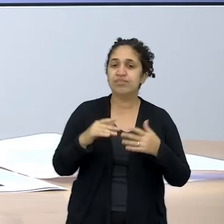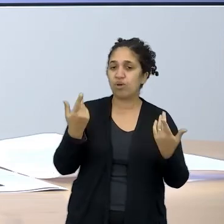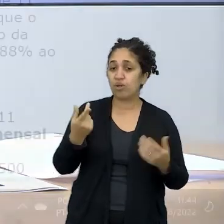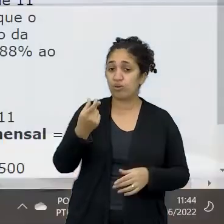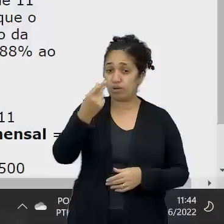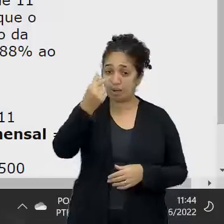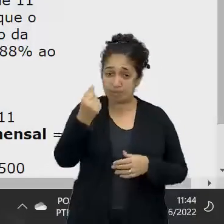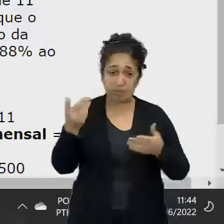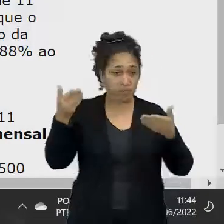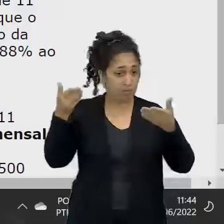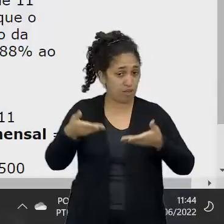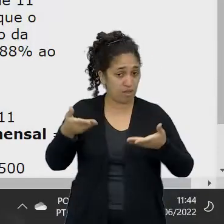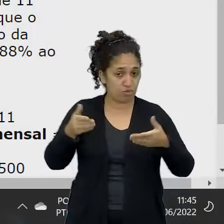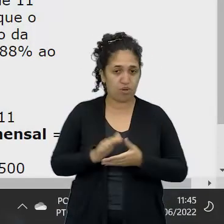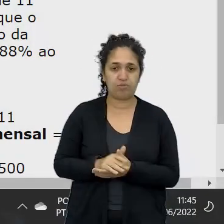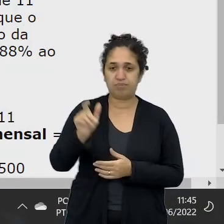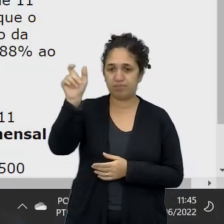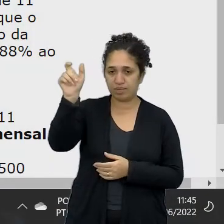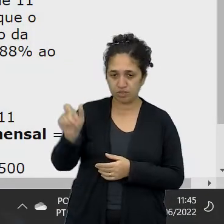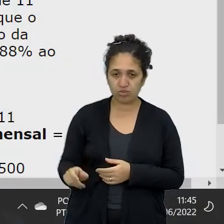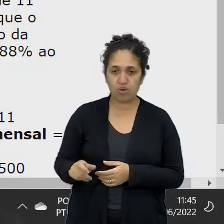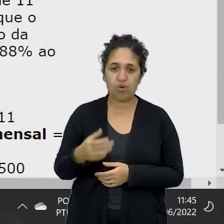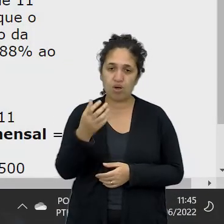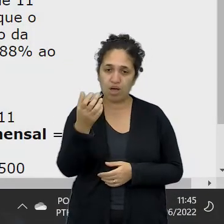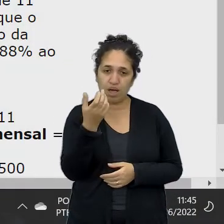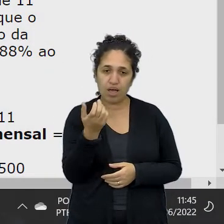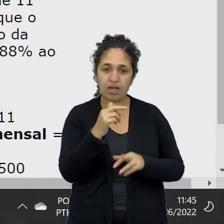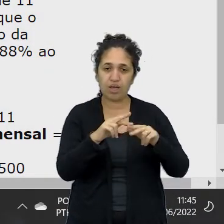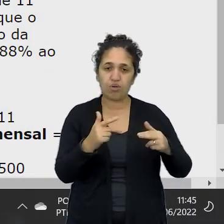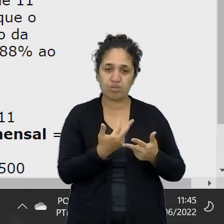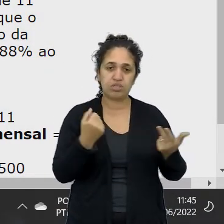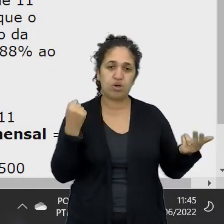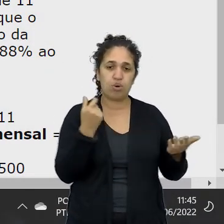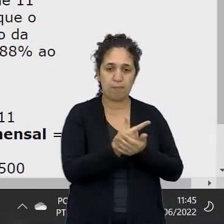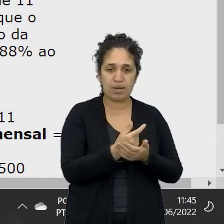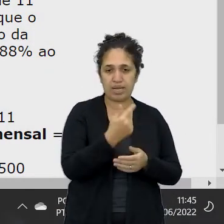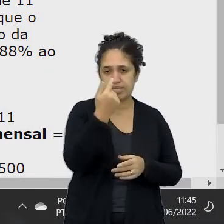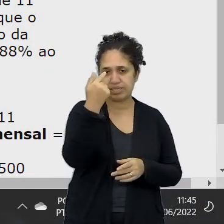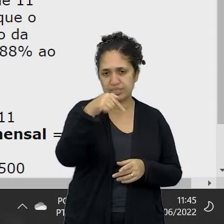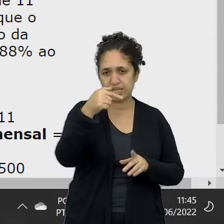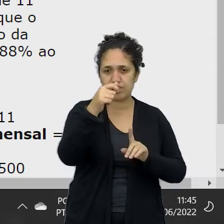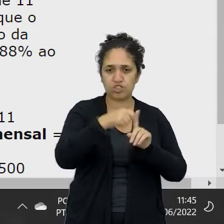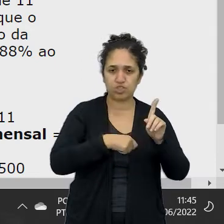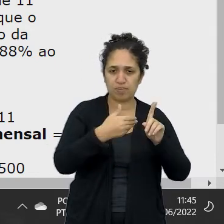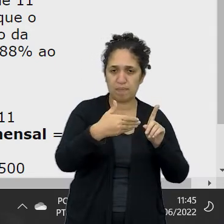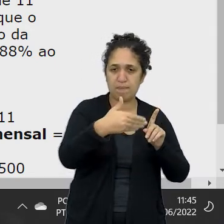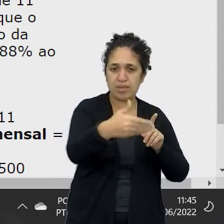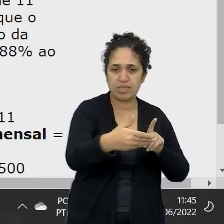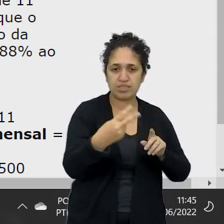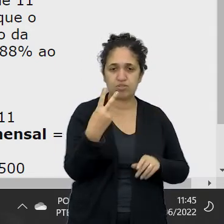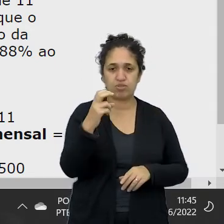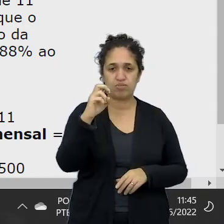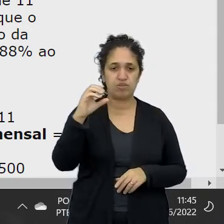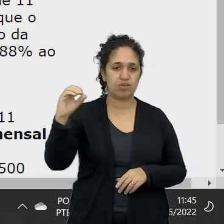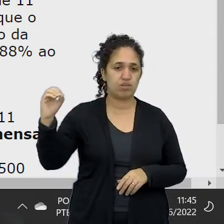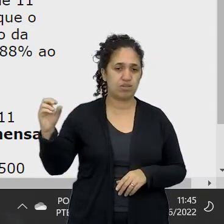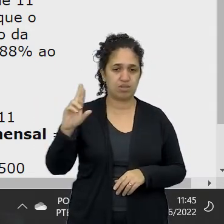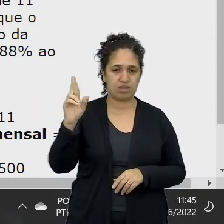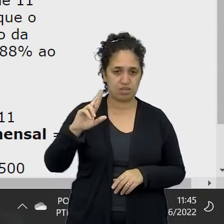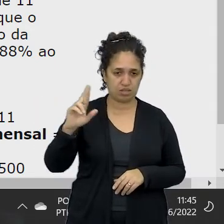capital atual, o cidadão pretende adquirir um bem daqui a sete meses no valor de R$ 2.500,00.